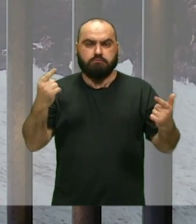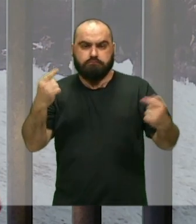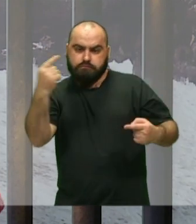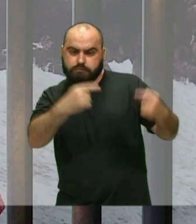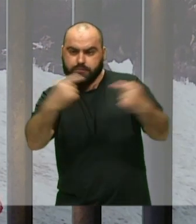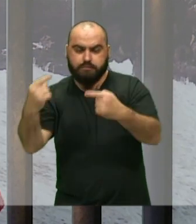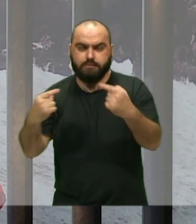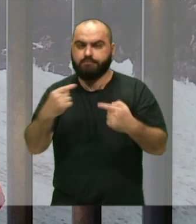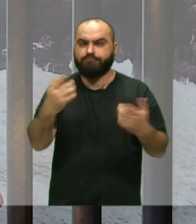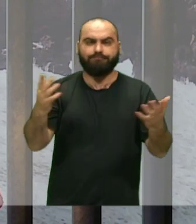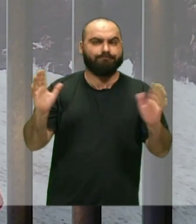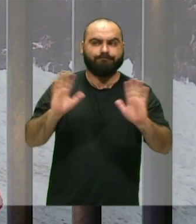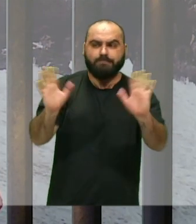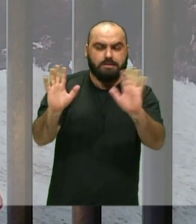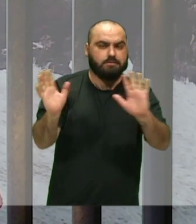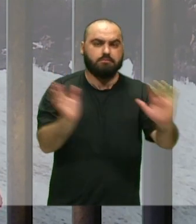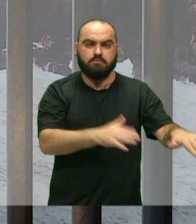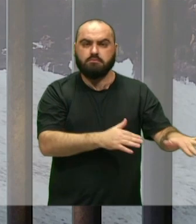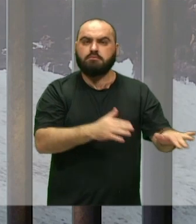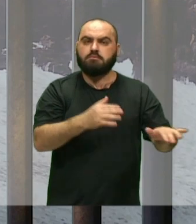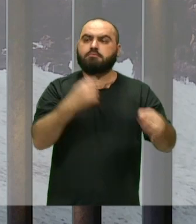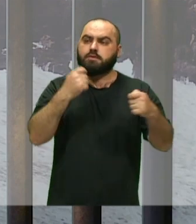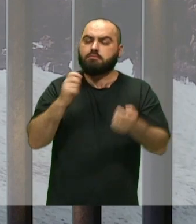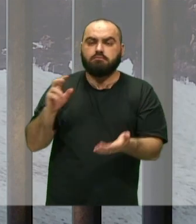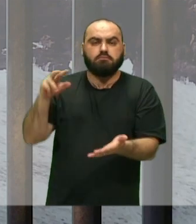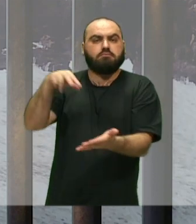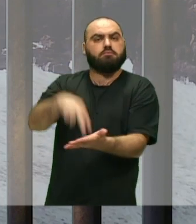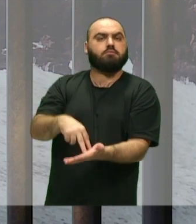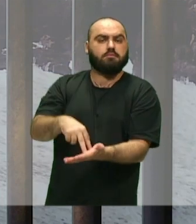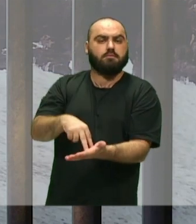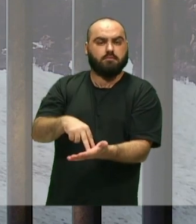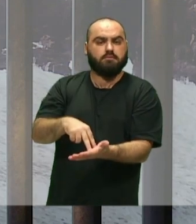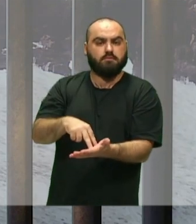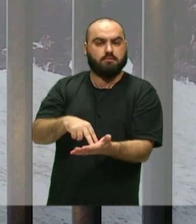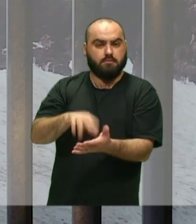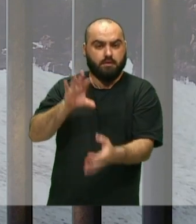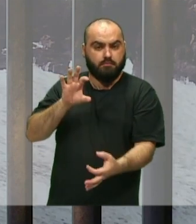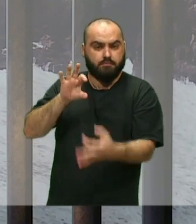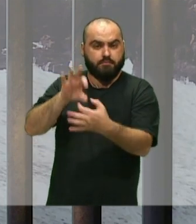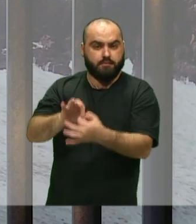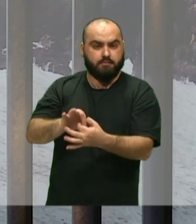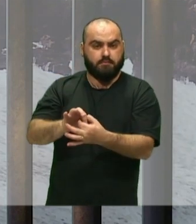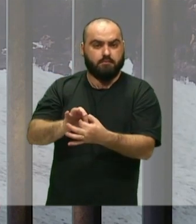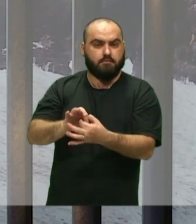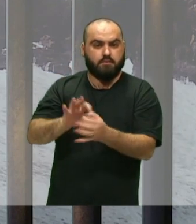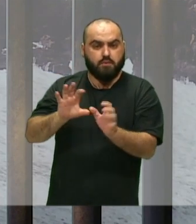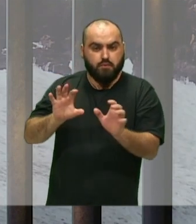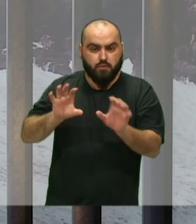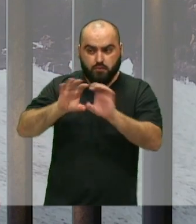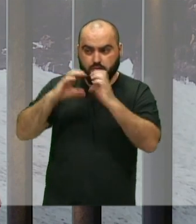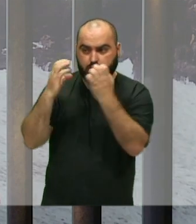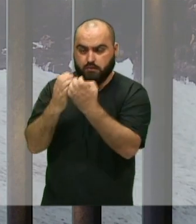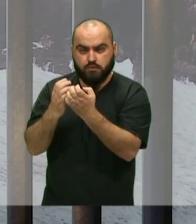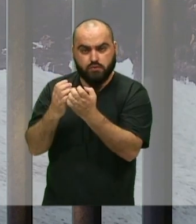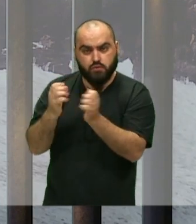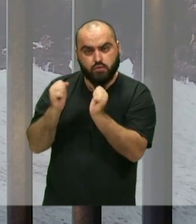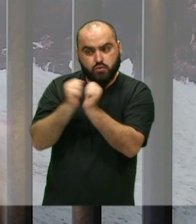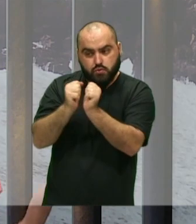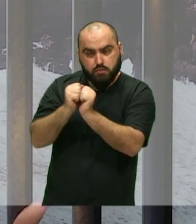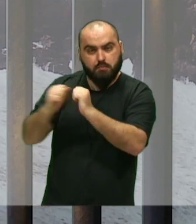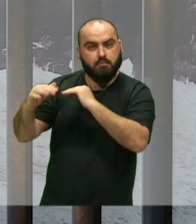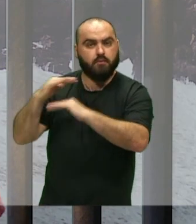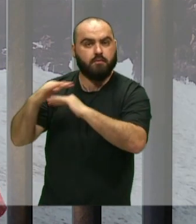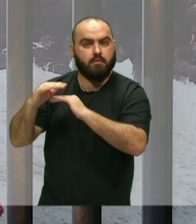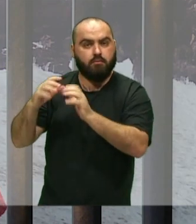sempre lutando Então E é na concepção Geral O maracatu É a comunidade E a comunidade É o maracatu E isso